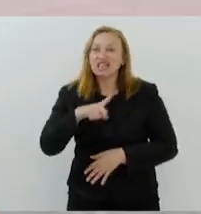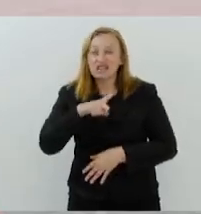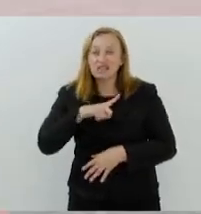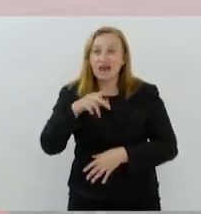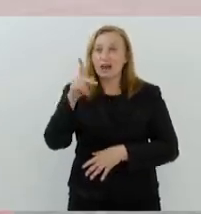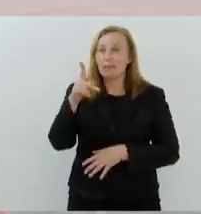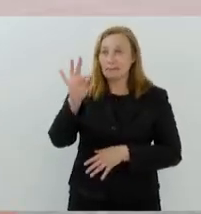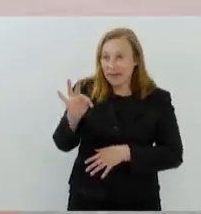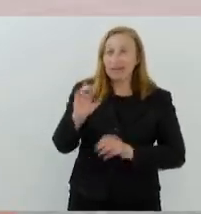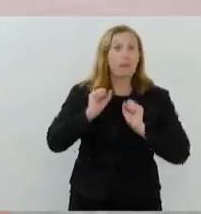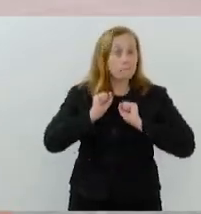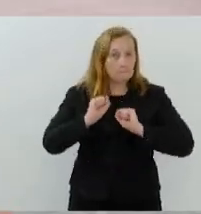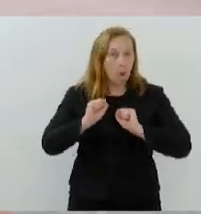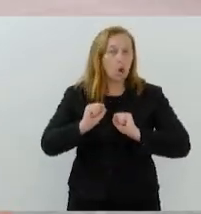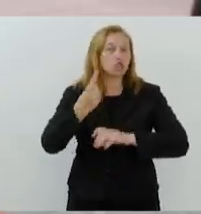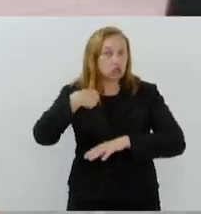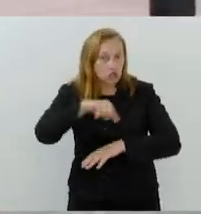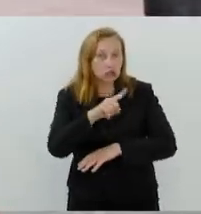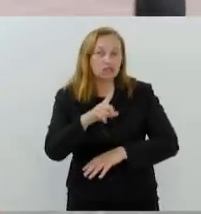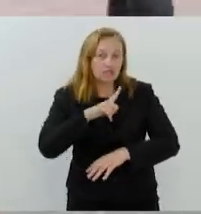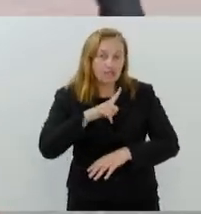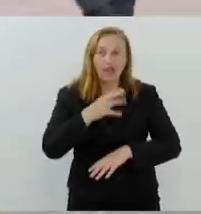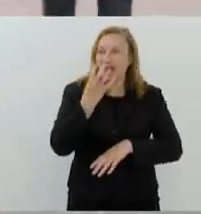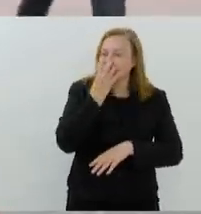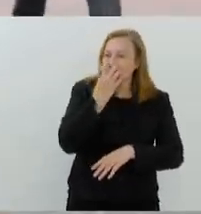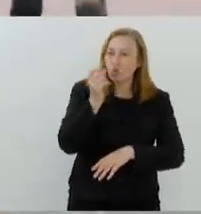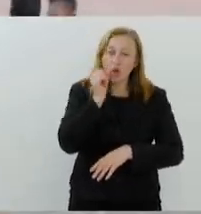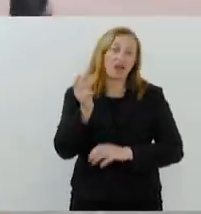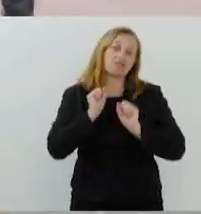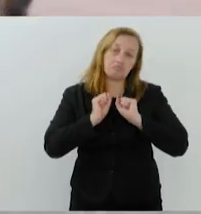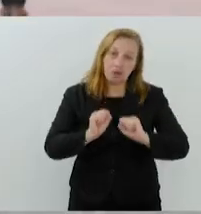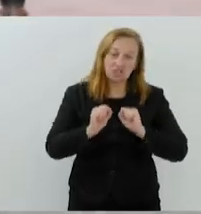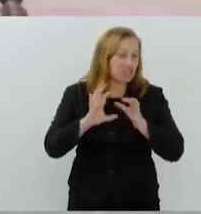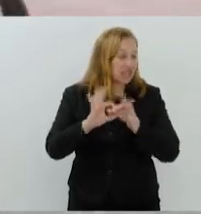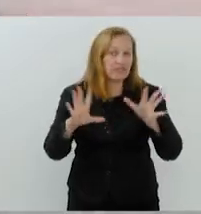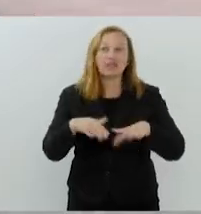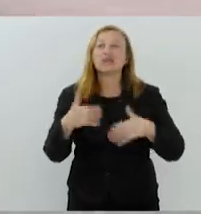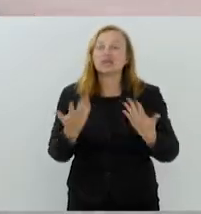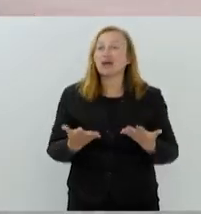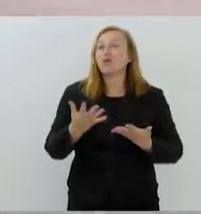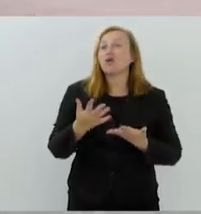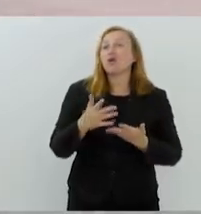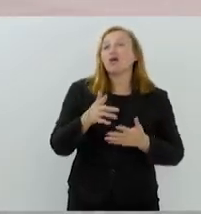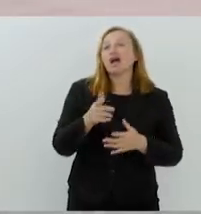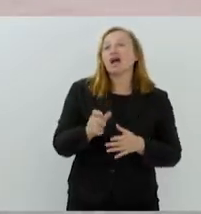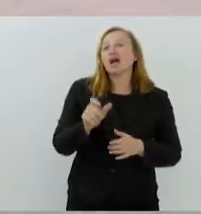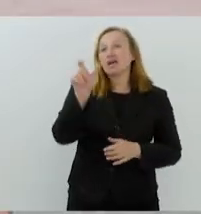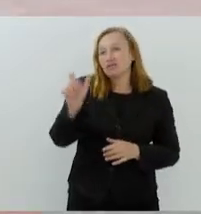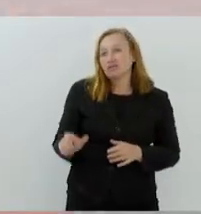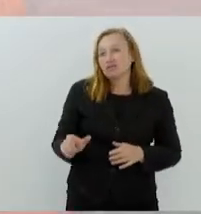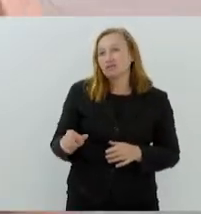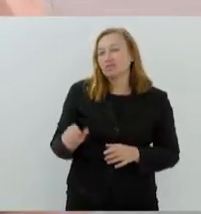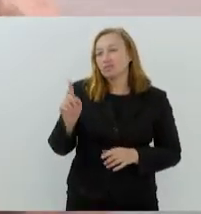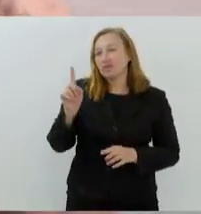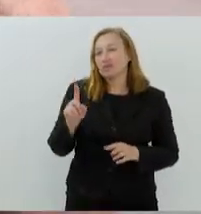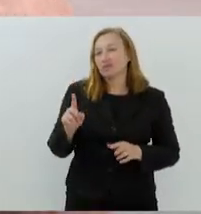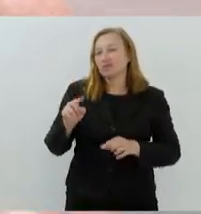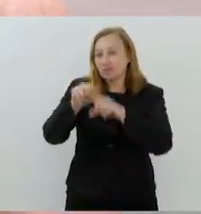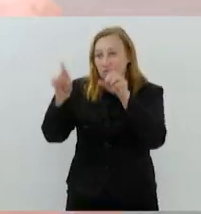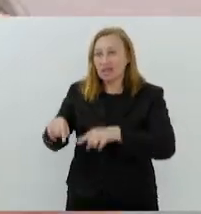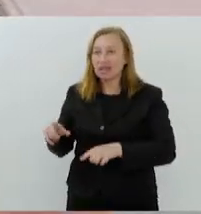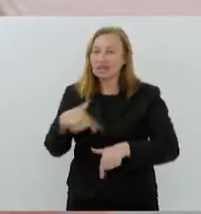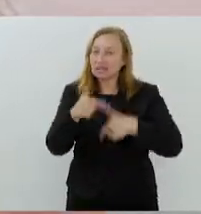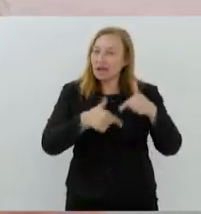não tem problema algum. Será muito bem recebido e acolhido. Inclusive uma das pessoas que trabalha conosco tem sua